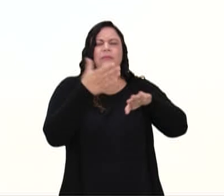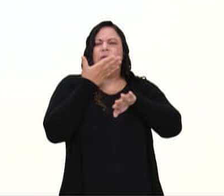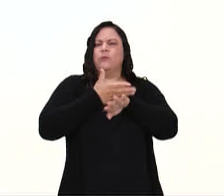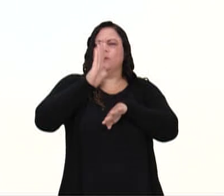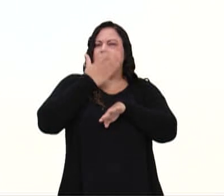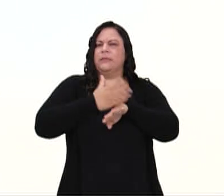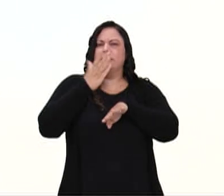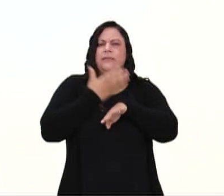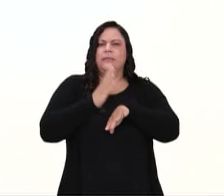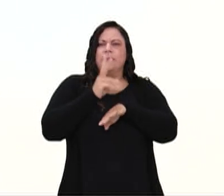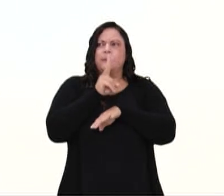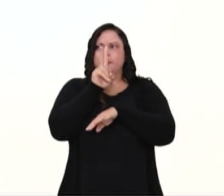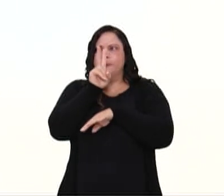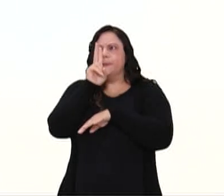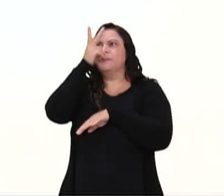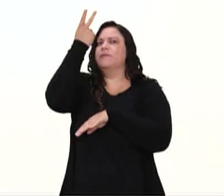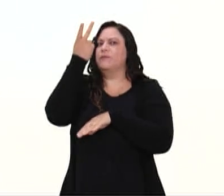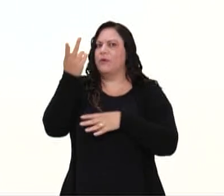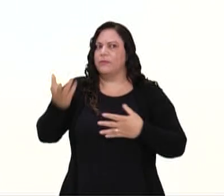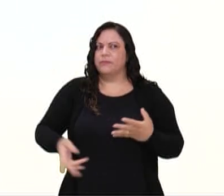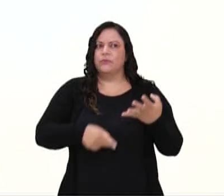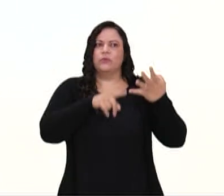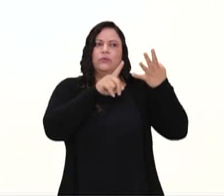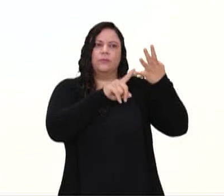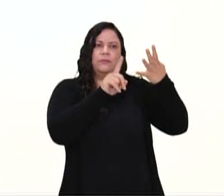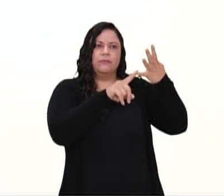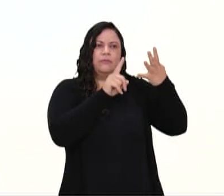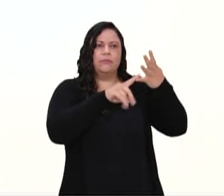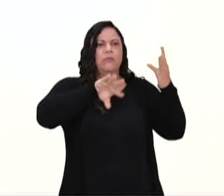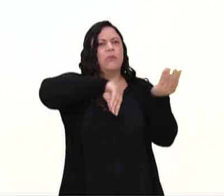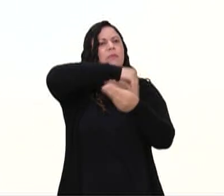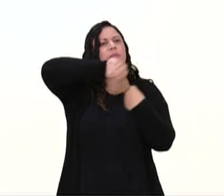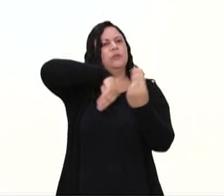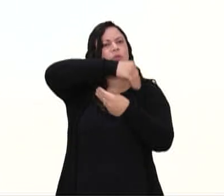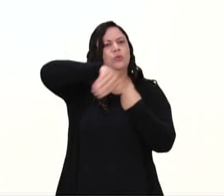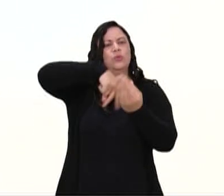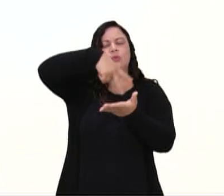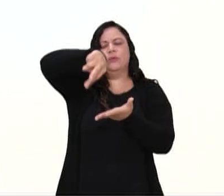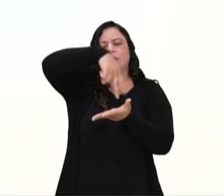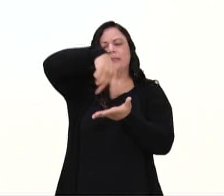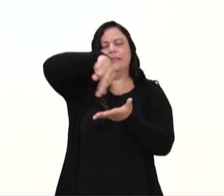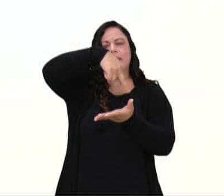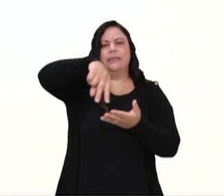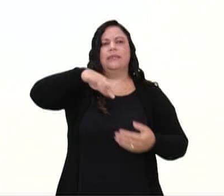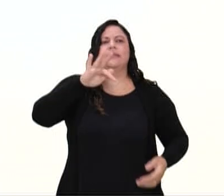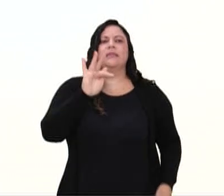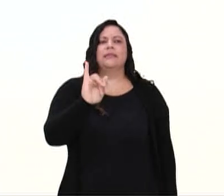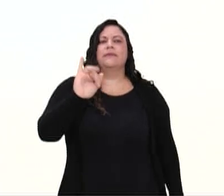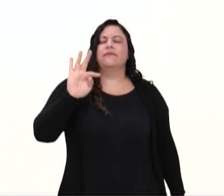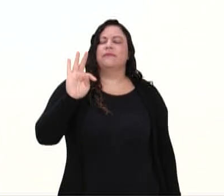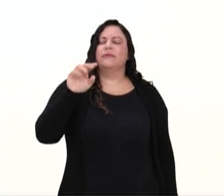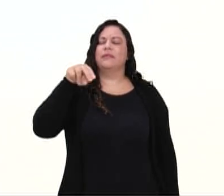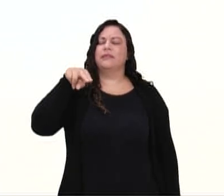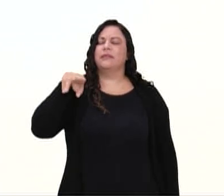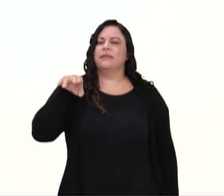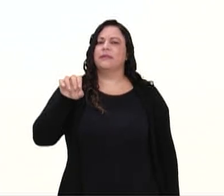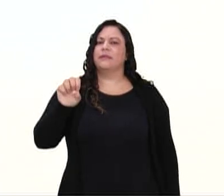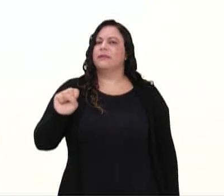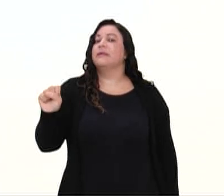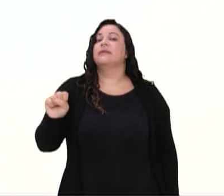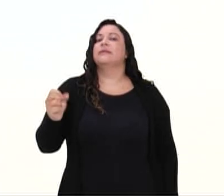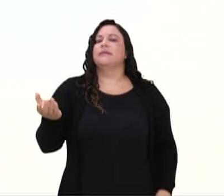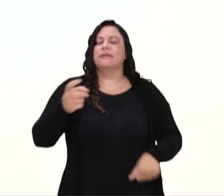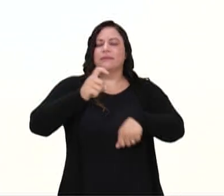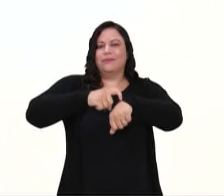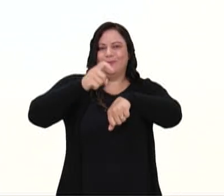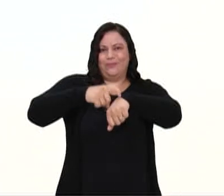O que é o treinamento resistido? E o último é uma mistura de dança com fitness. Então, vocês têm uns